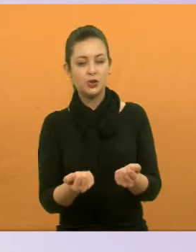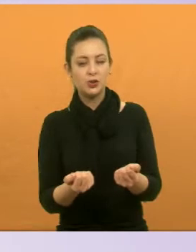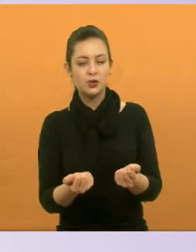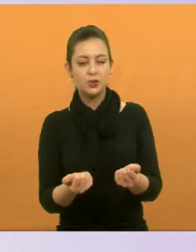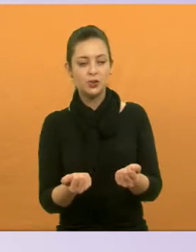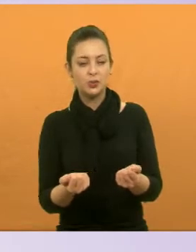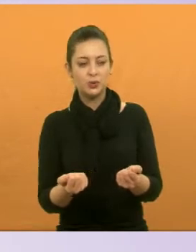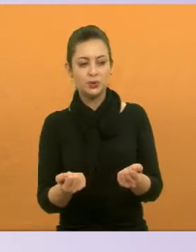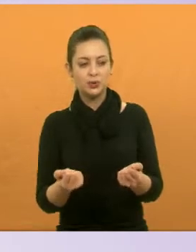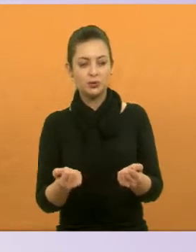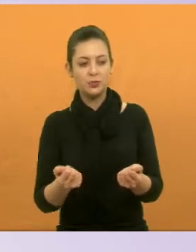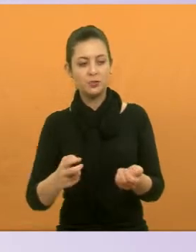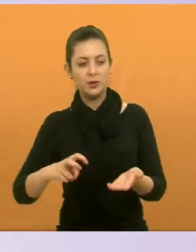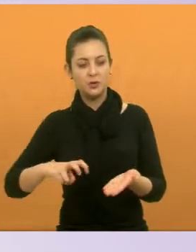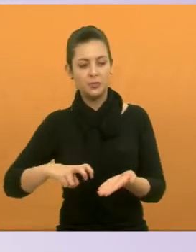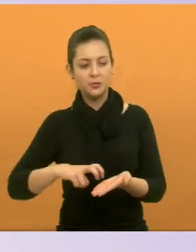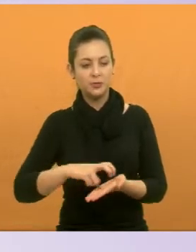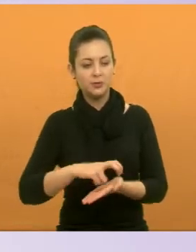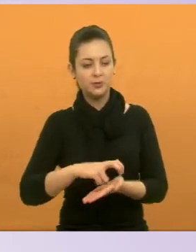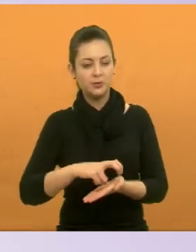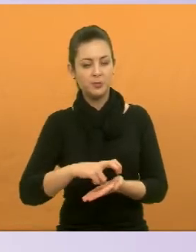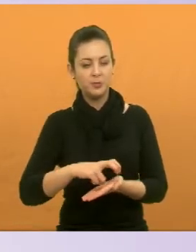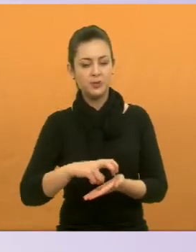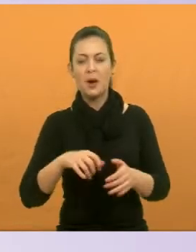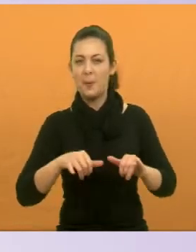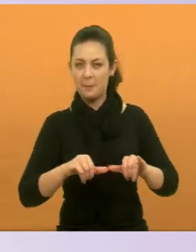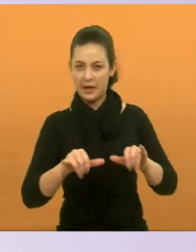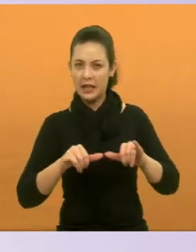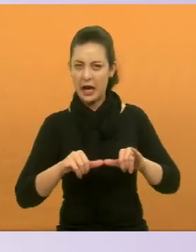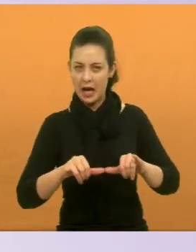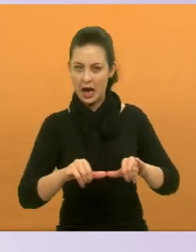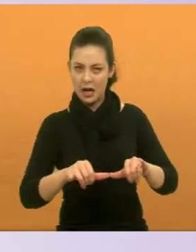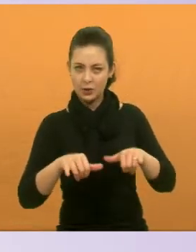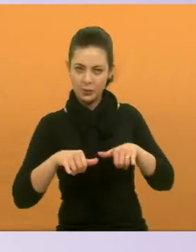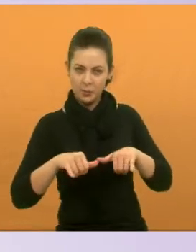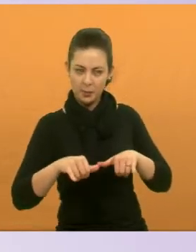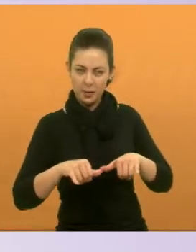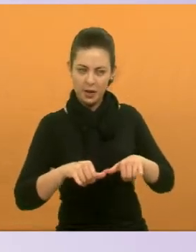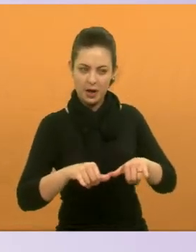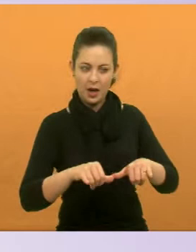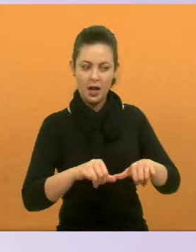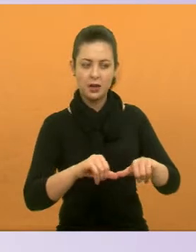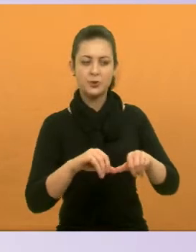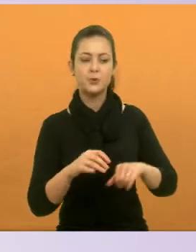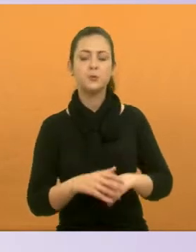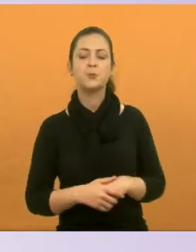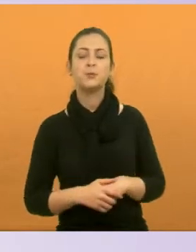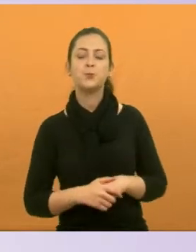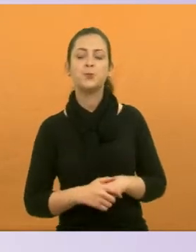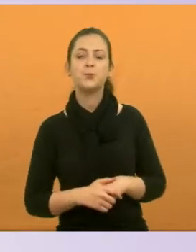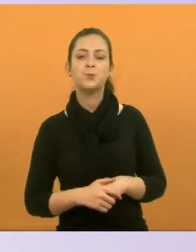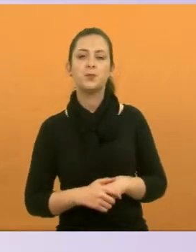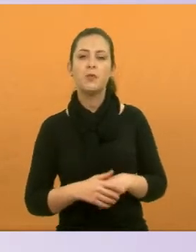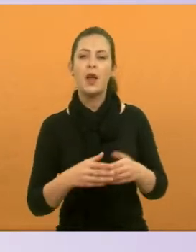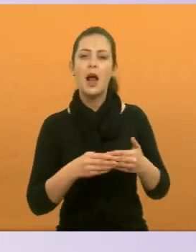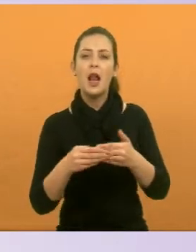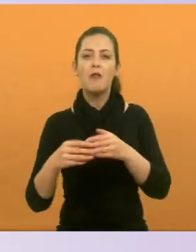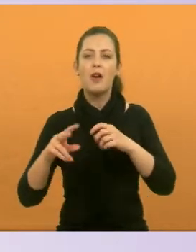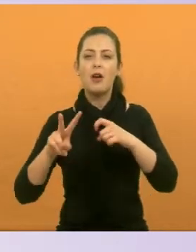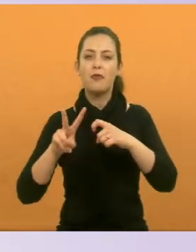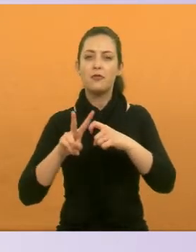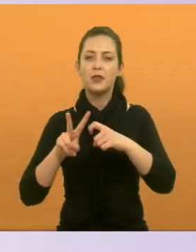e ele veio com um carrinho de supermercado aqui com essa cachorrinha. E nós levamos a cachorrinha no